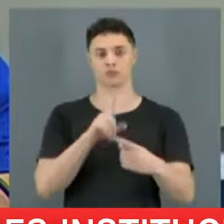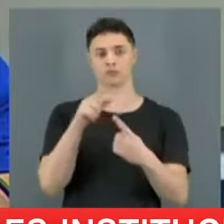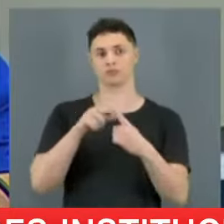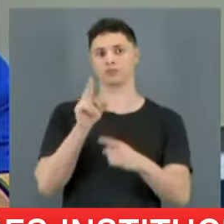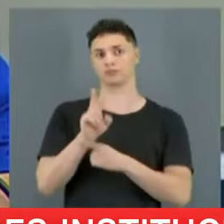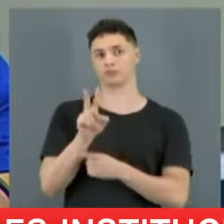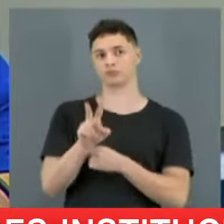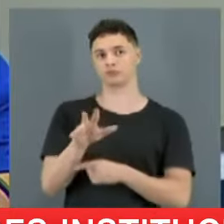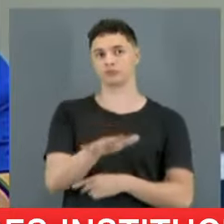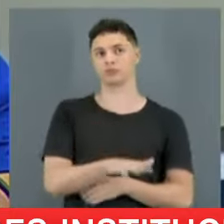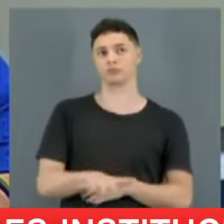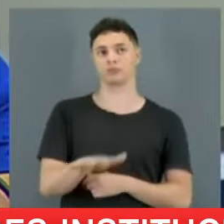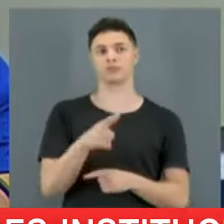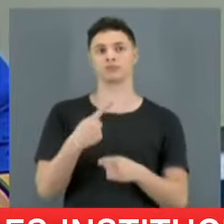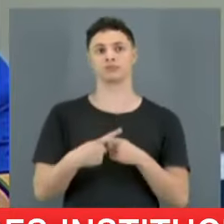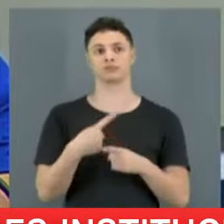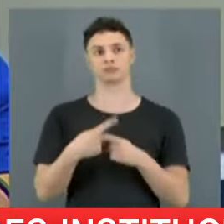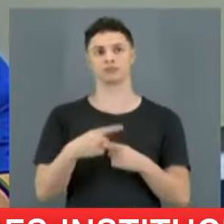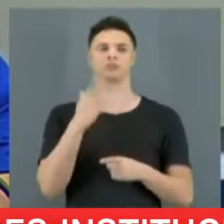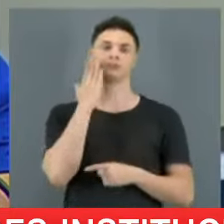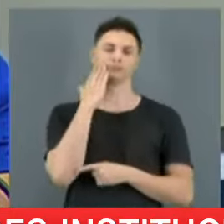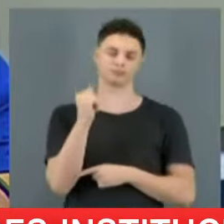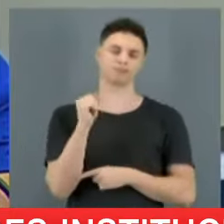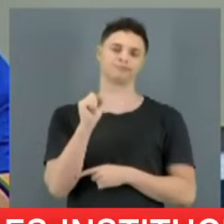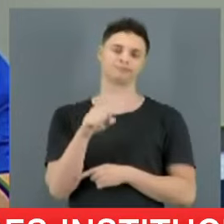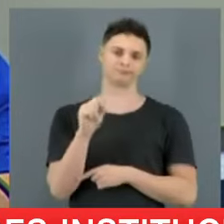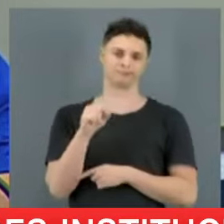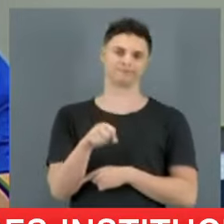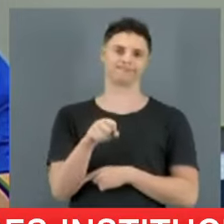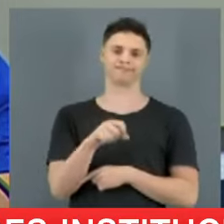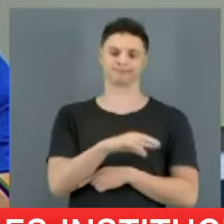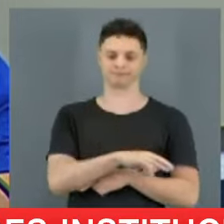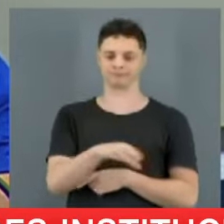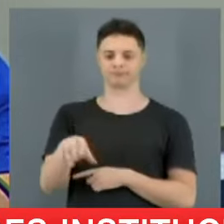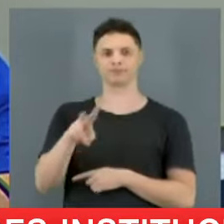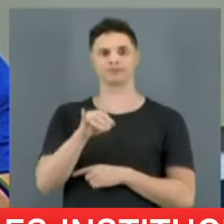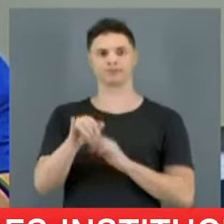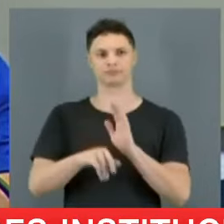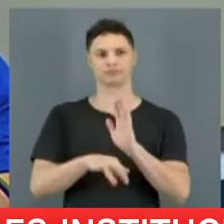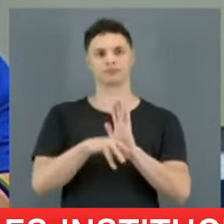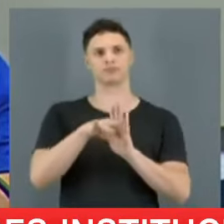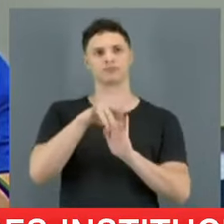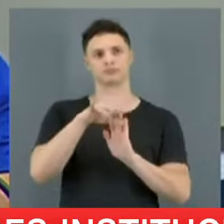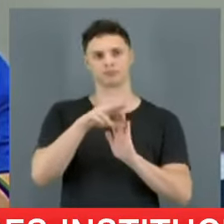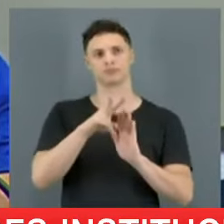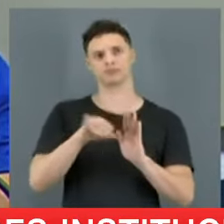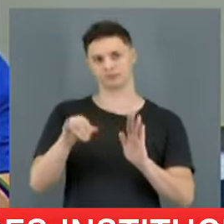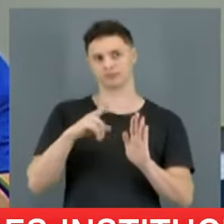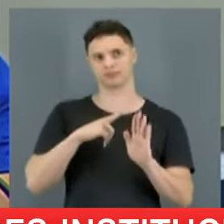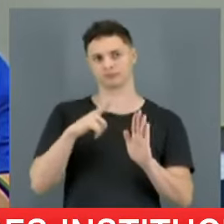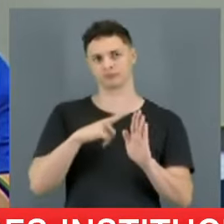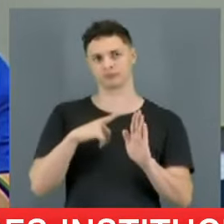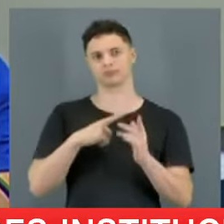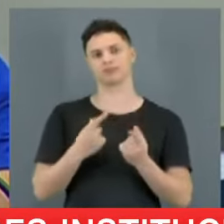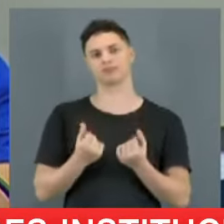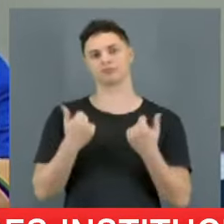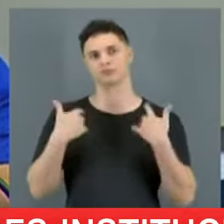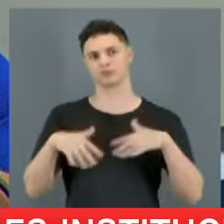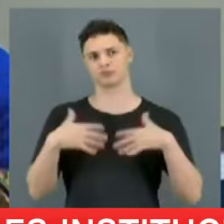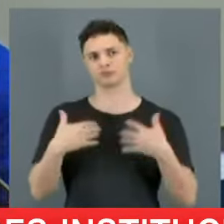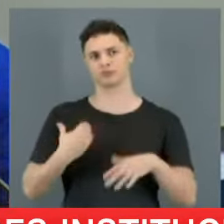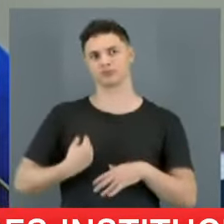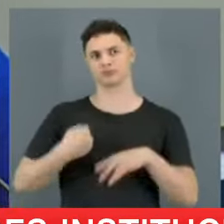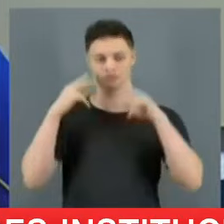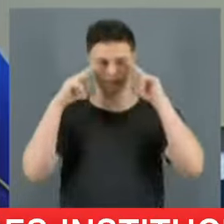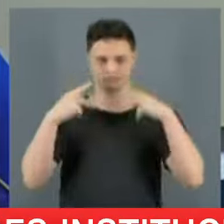fora do campo estritamente econômico. Mais cedo, a gente estava comentando aqui que o ministro Padilha separou ali o que era mata-mata, o era